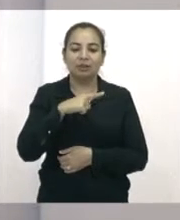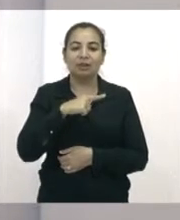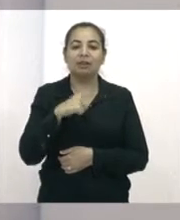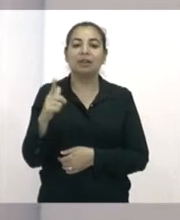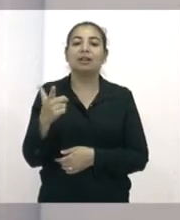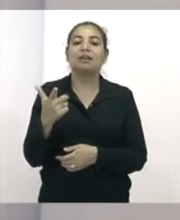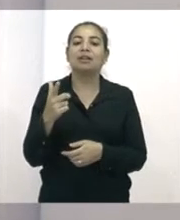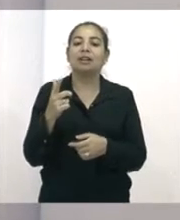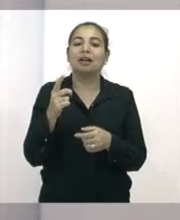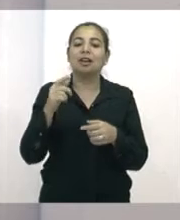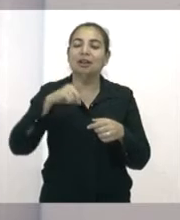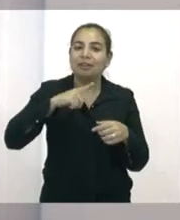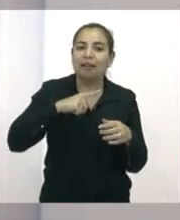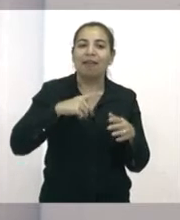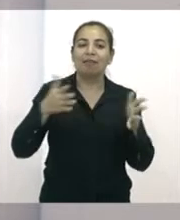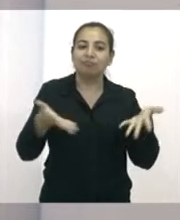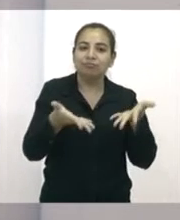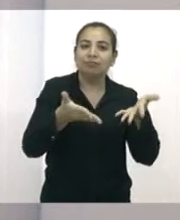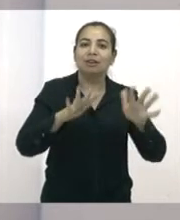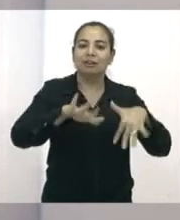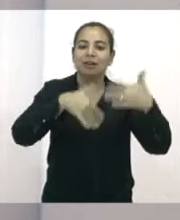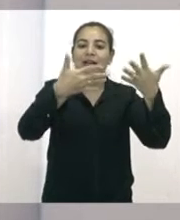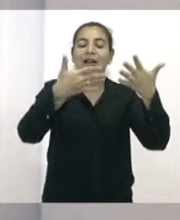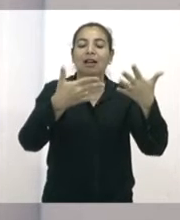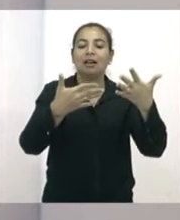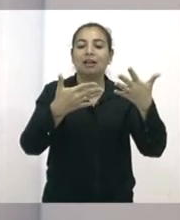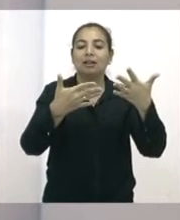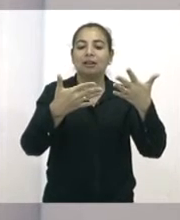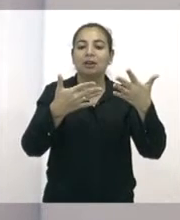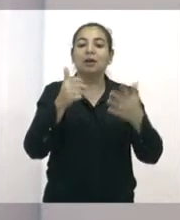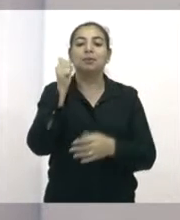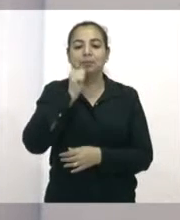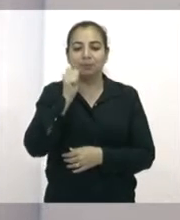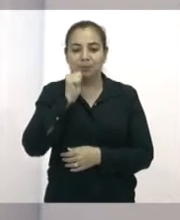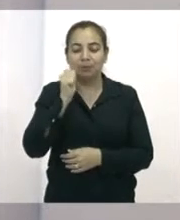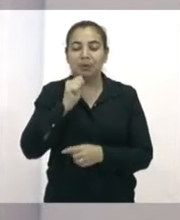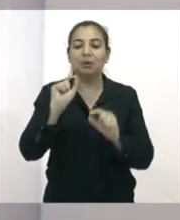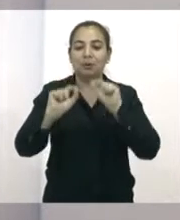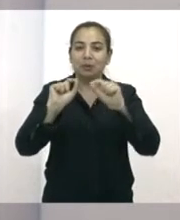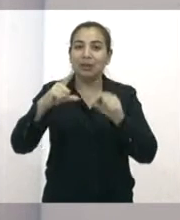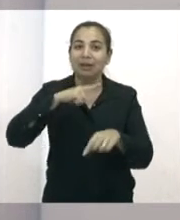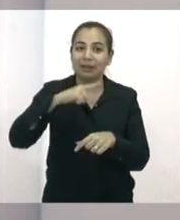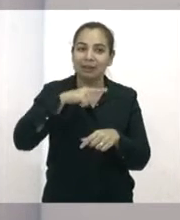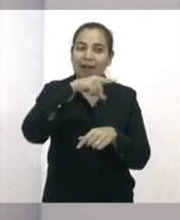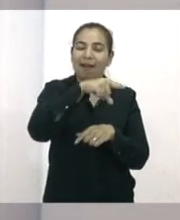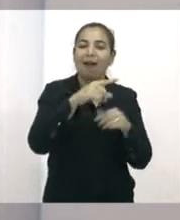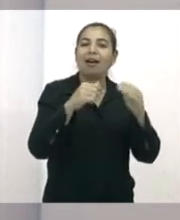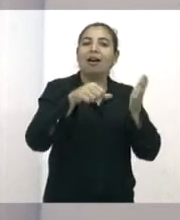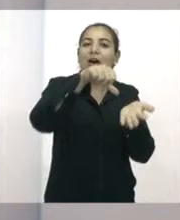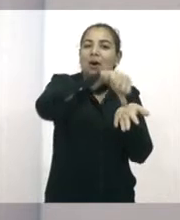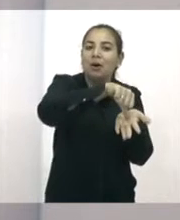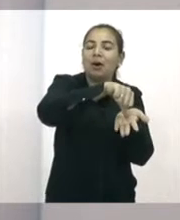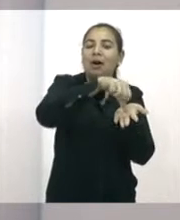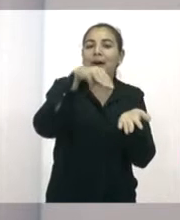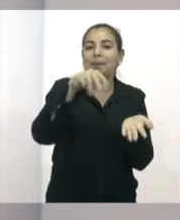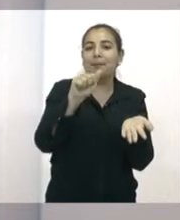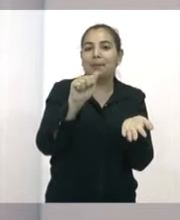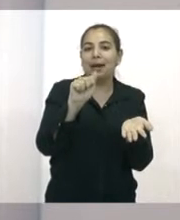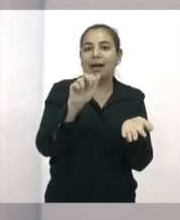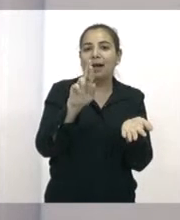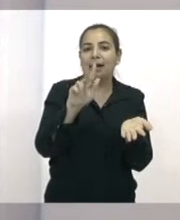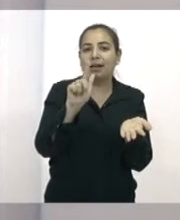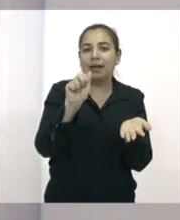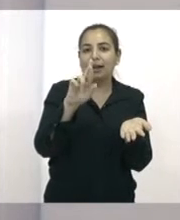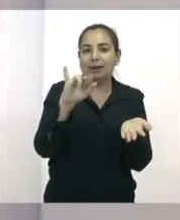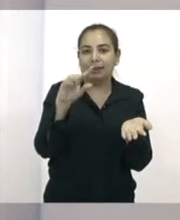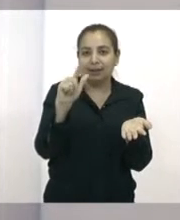sempre participei dos movimentos de mulheres, fui coordenadora da Casa Abrigo Margarida Alves, que é acolher as mulheres ameaçadas de morte, fui coordenadora